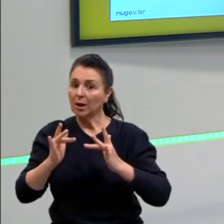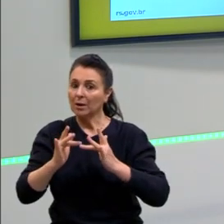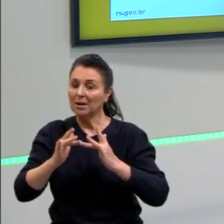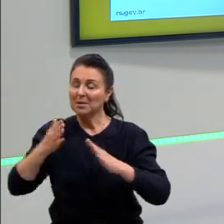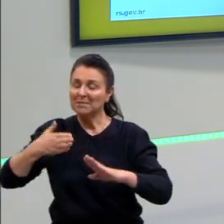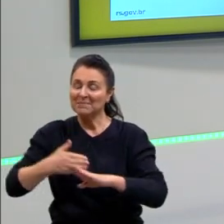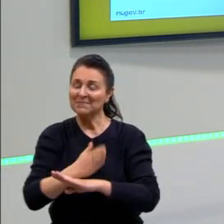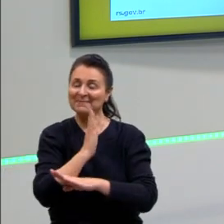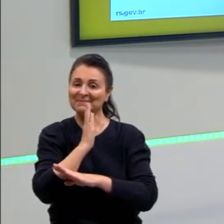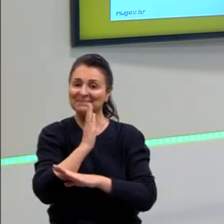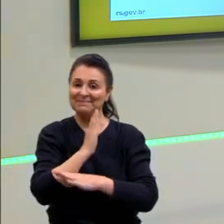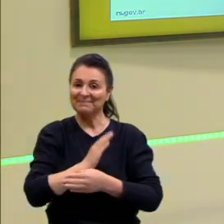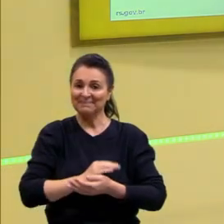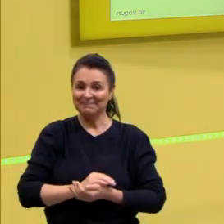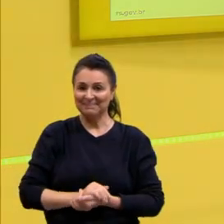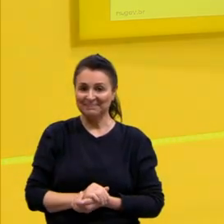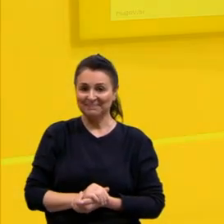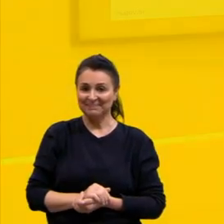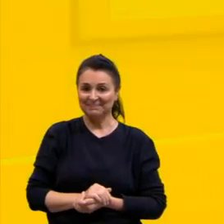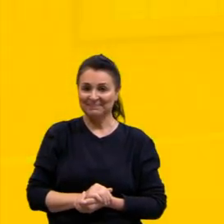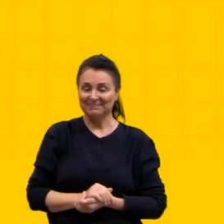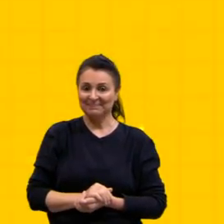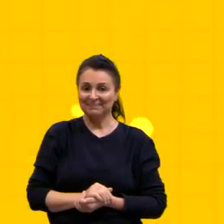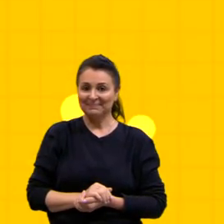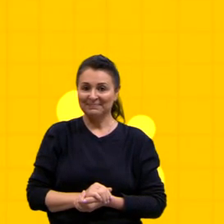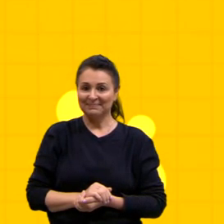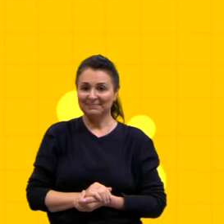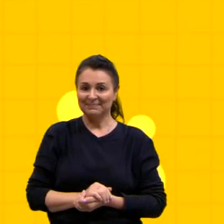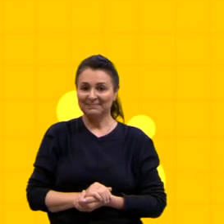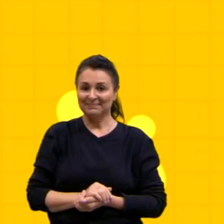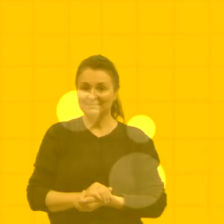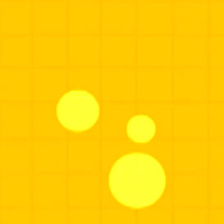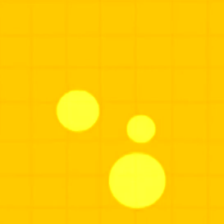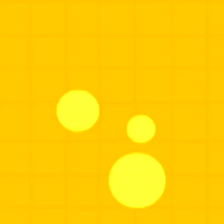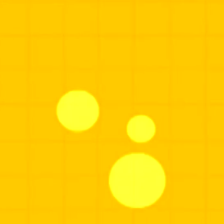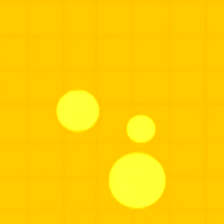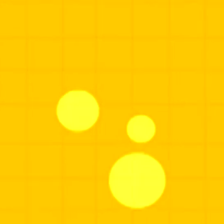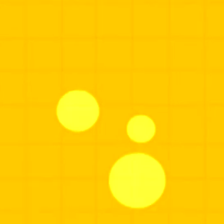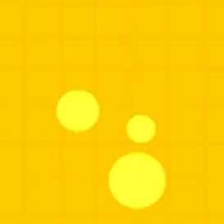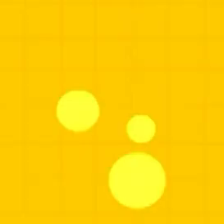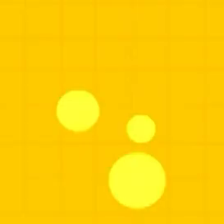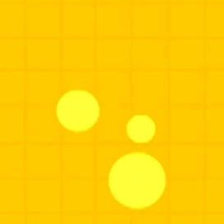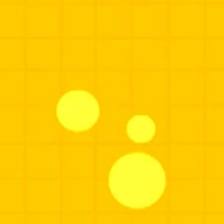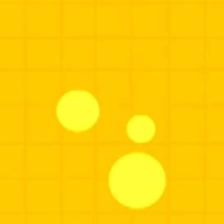partiu passar. tchau. Tchau, tchau.